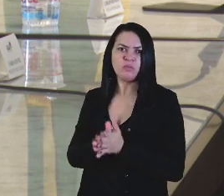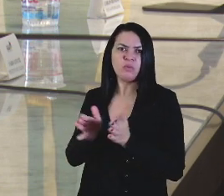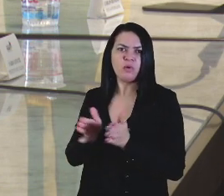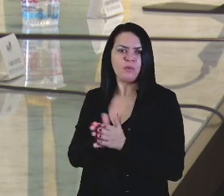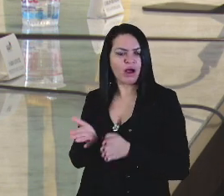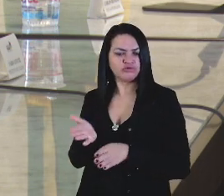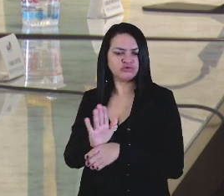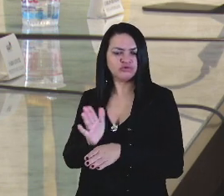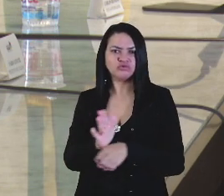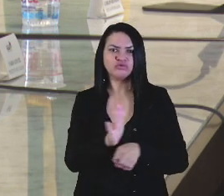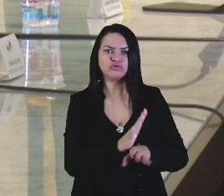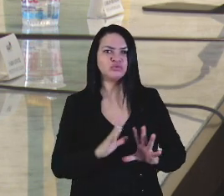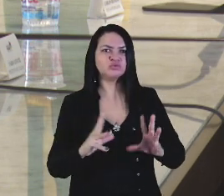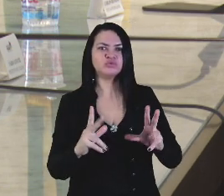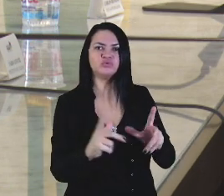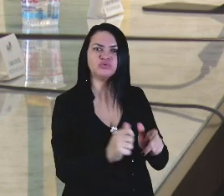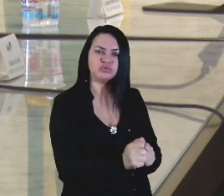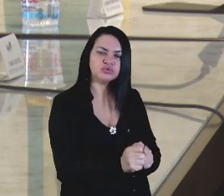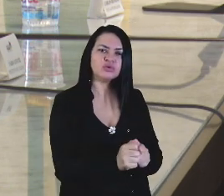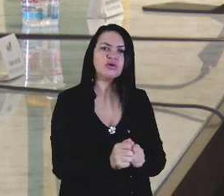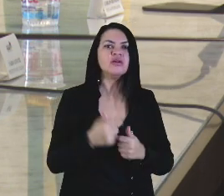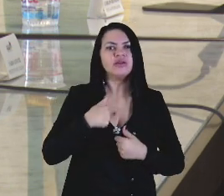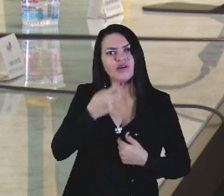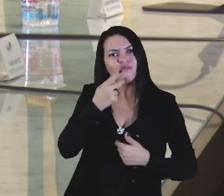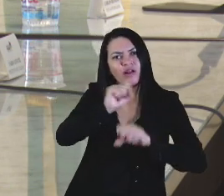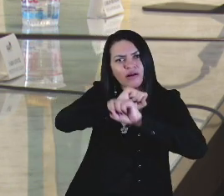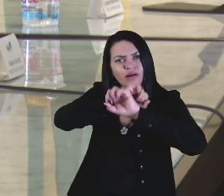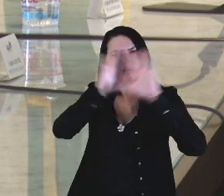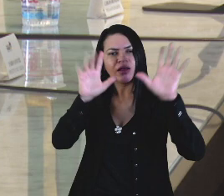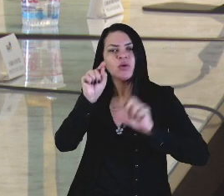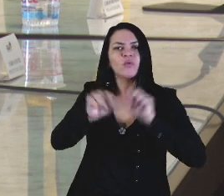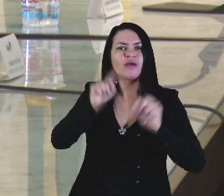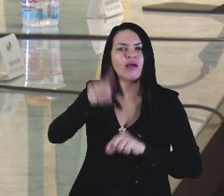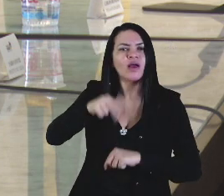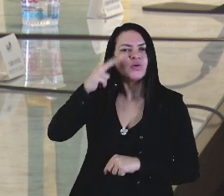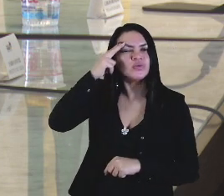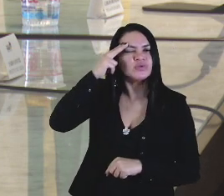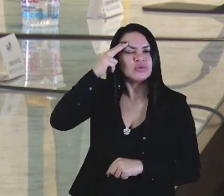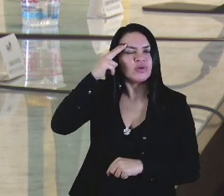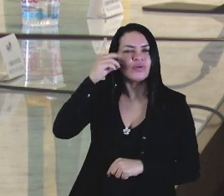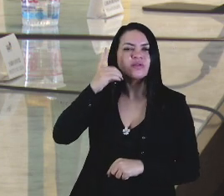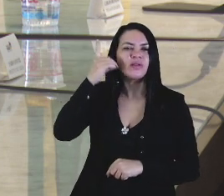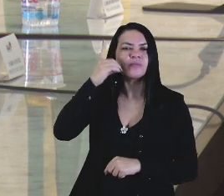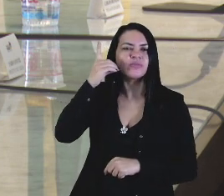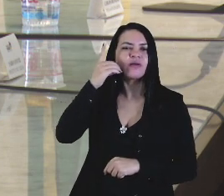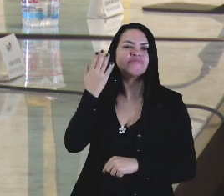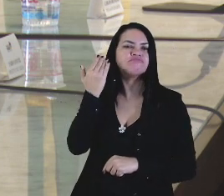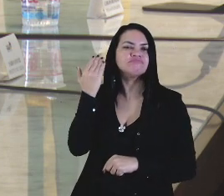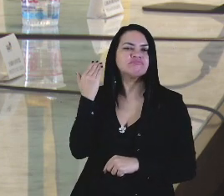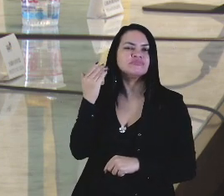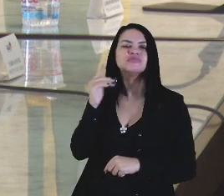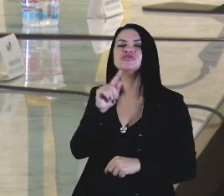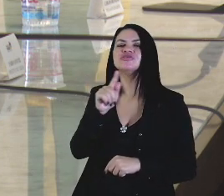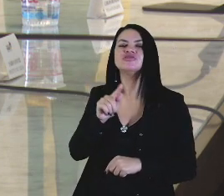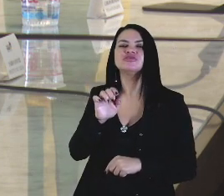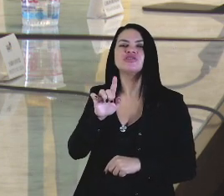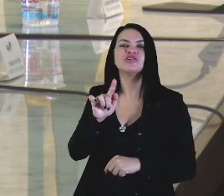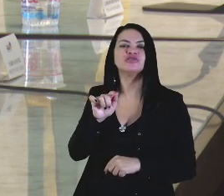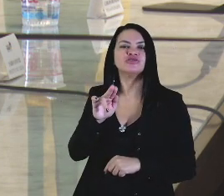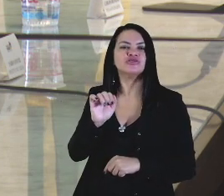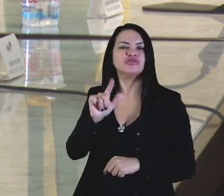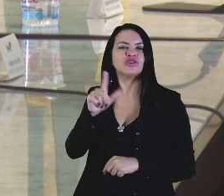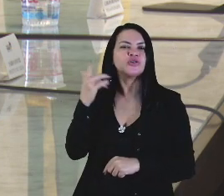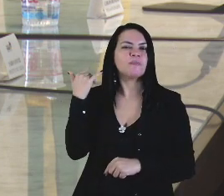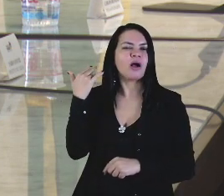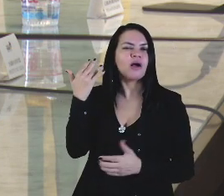deixar bem claro que o restaurante popular, que era um sonho do saudoso deputado Zé Gentil, que vinha, durante seu mandato, lutando